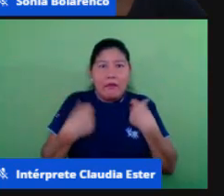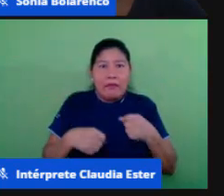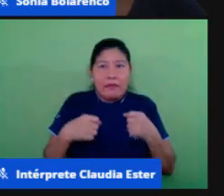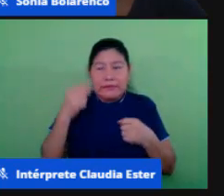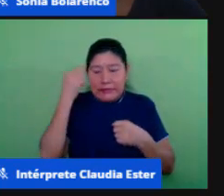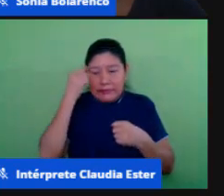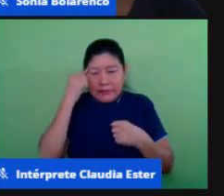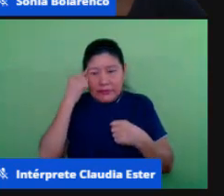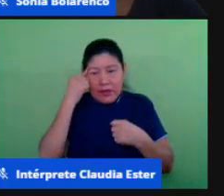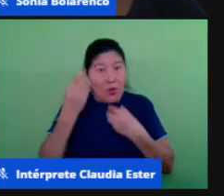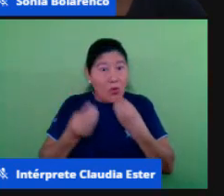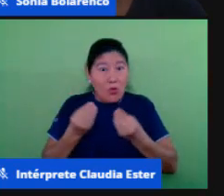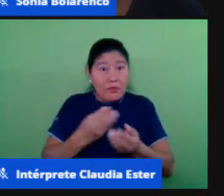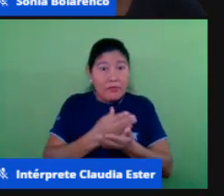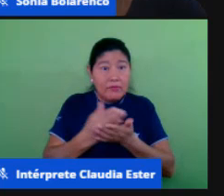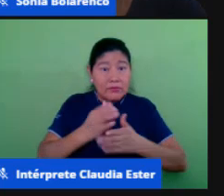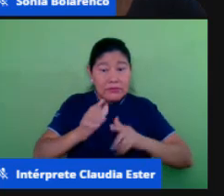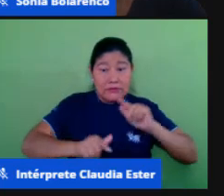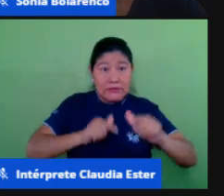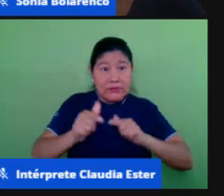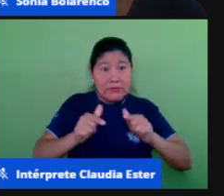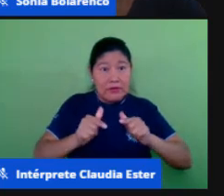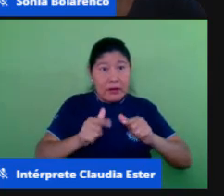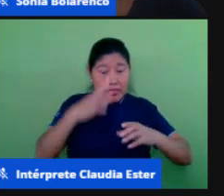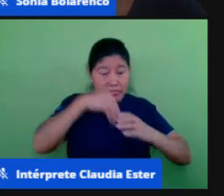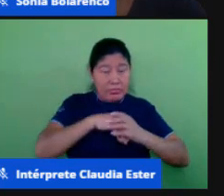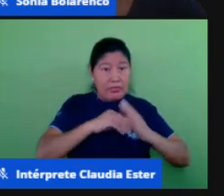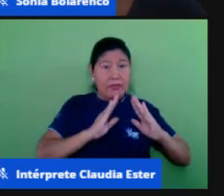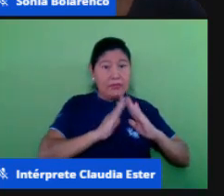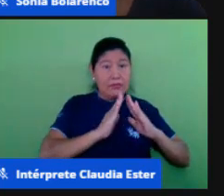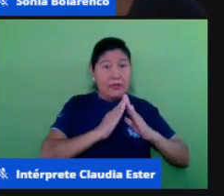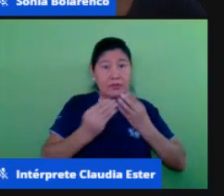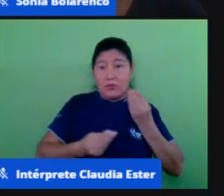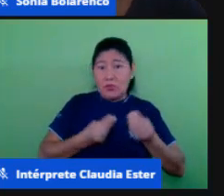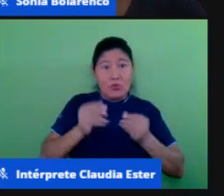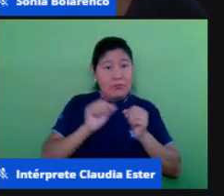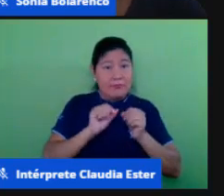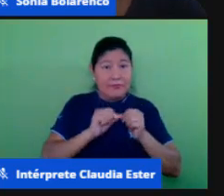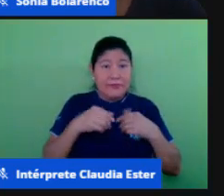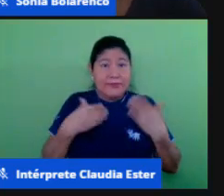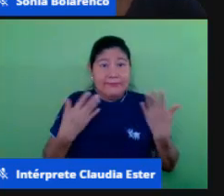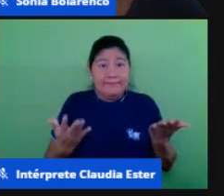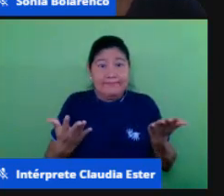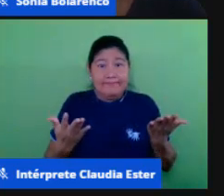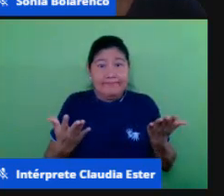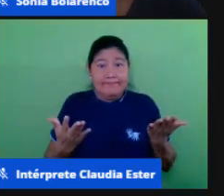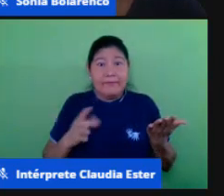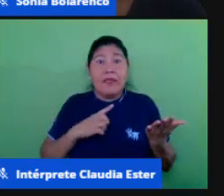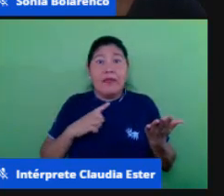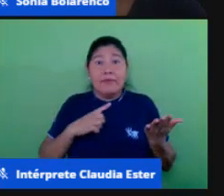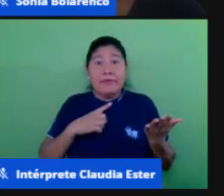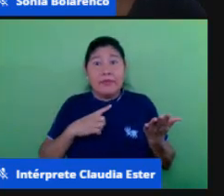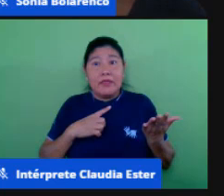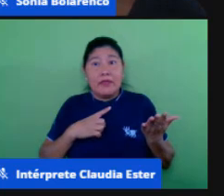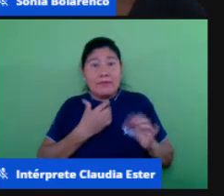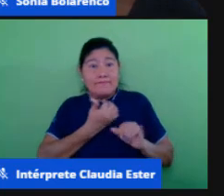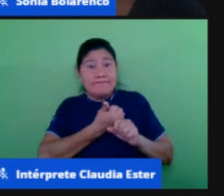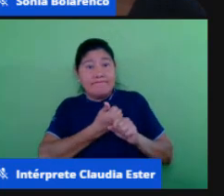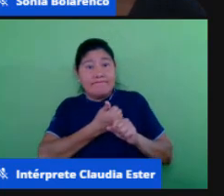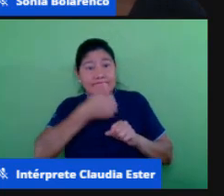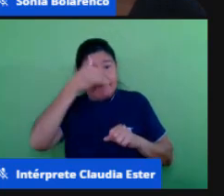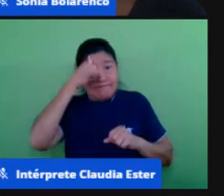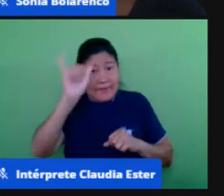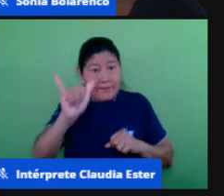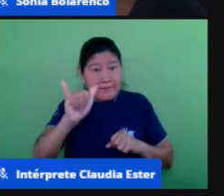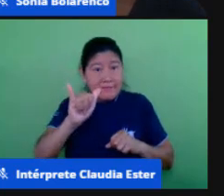tem que ficar na sua casa tem que conter o vírus com isolamento social